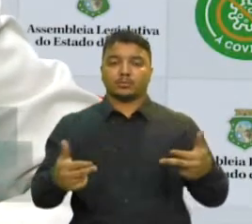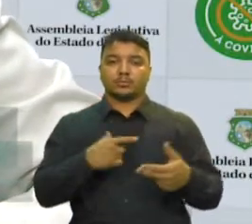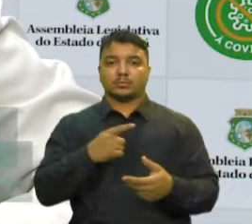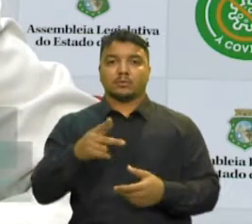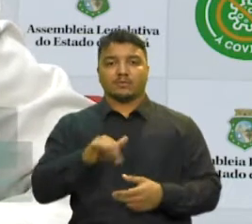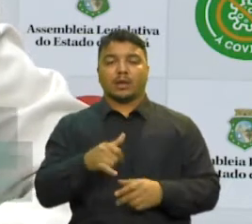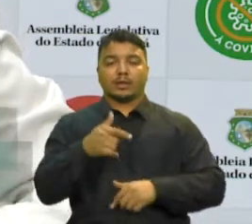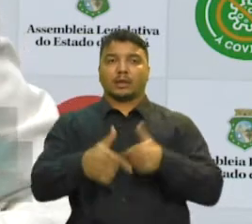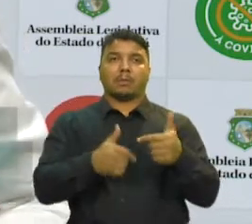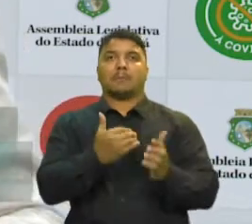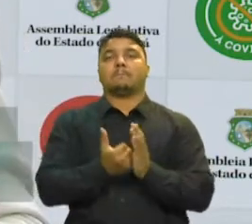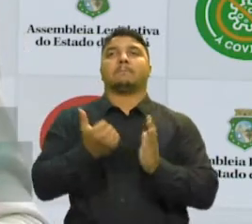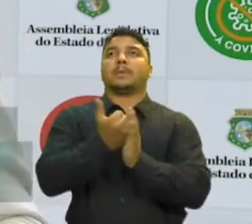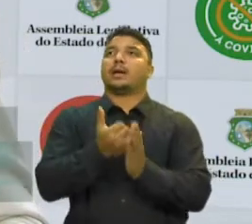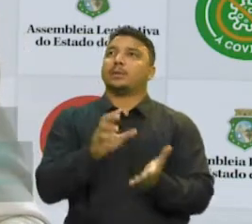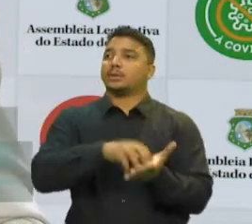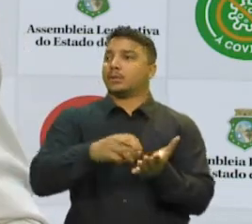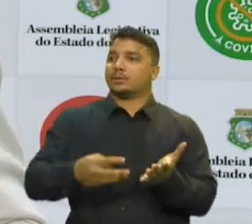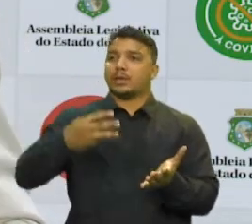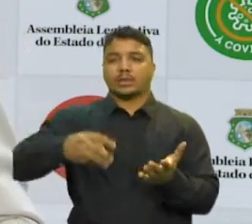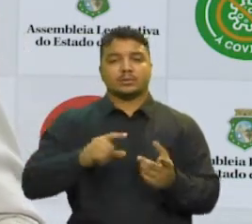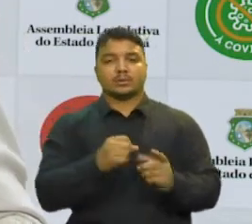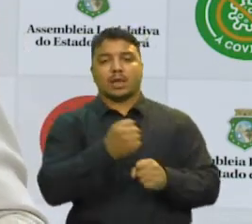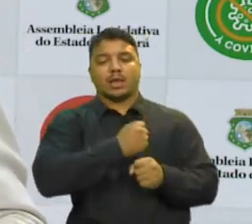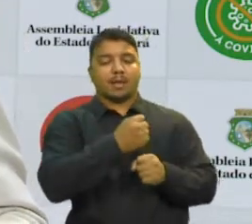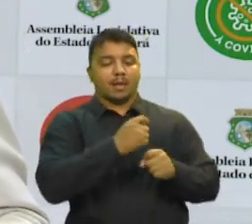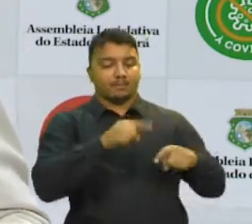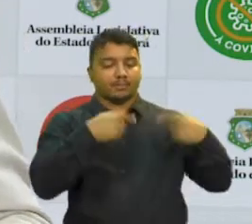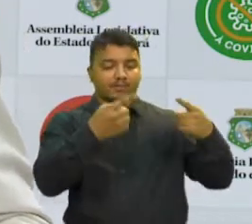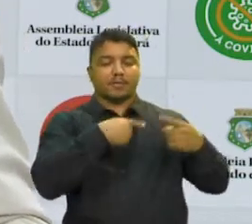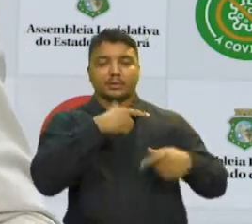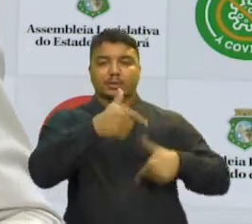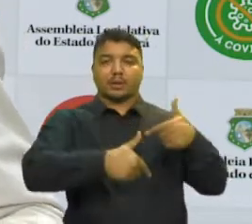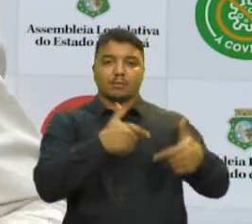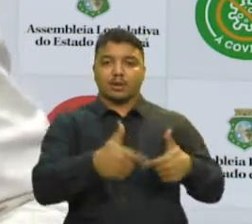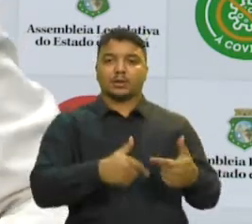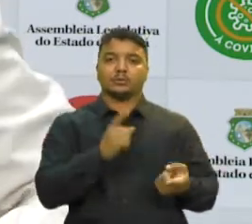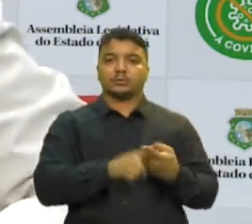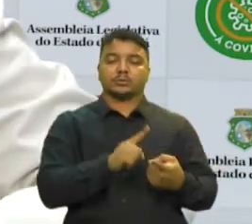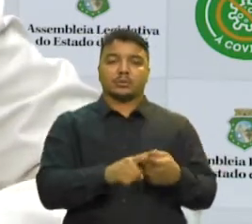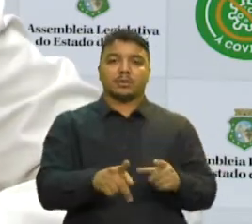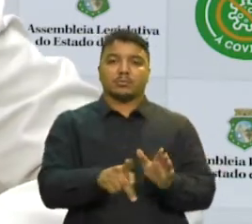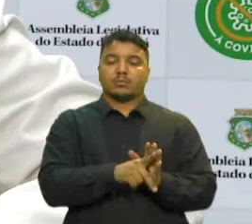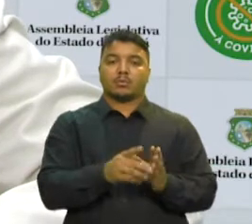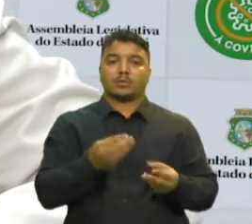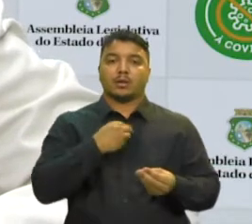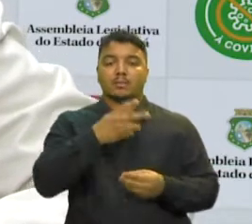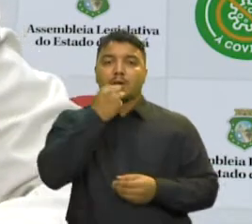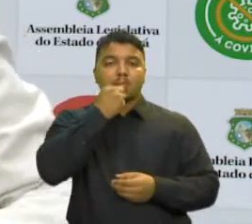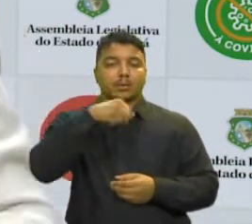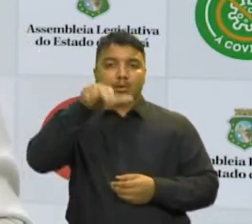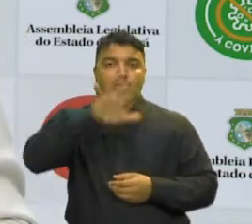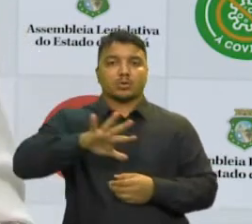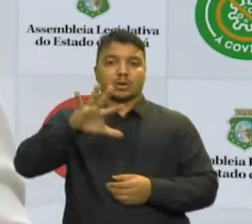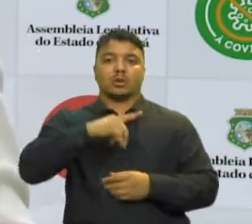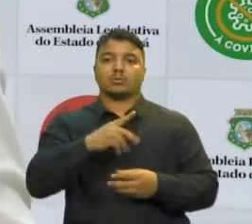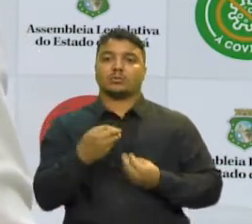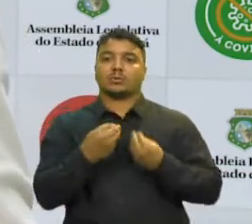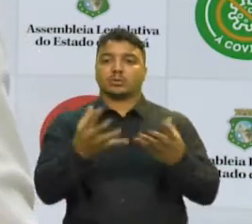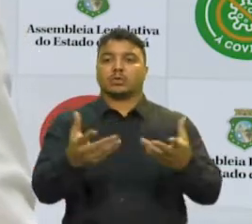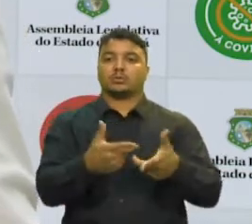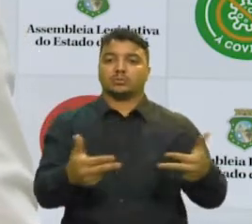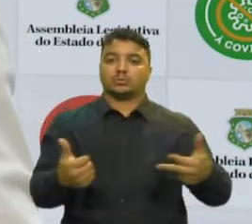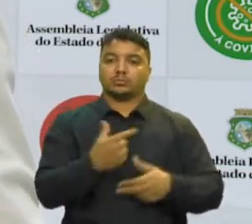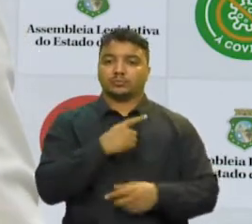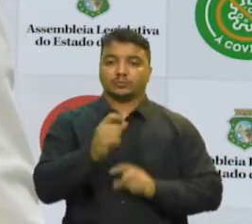mais emprego Foi terceirização, veio reforma trabalhista Veio entrega de patrimônio nacional, veio 20 concursos públicos Foi diminuição de